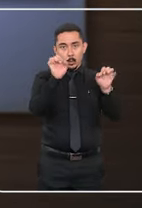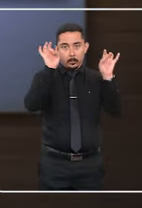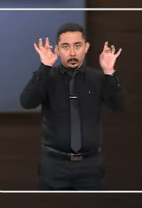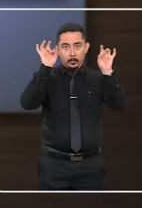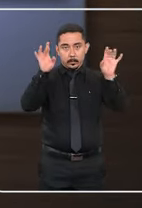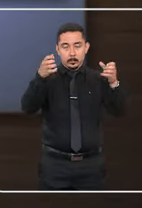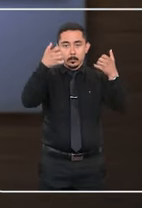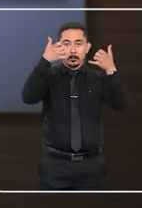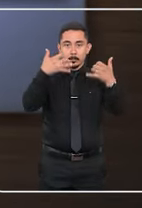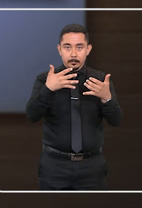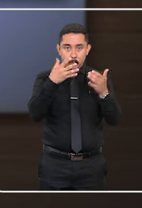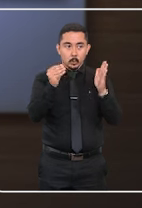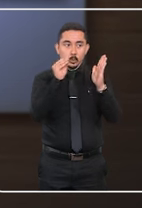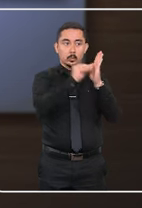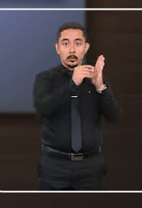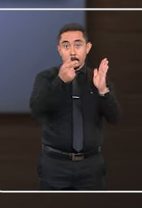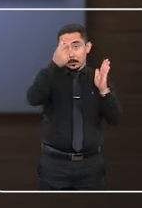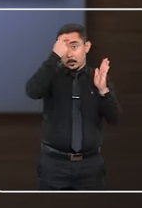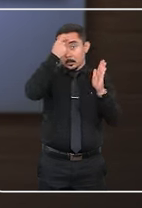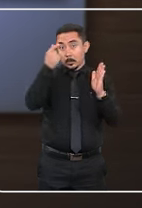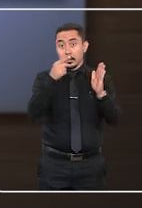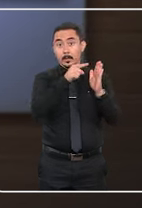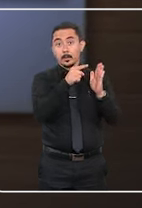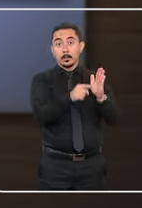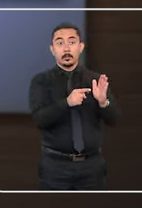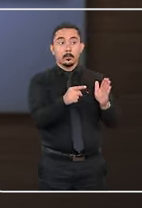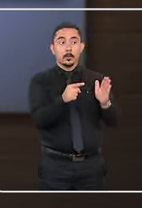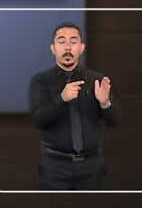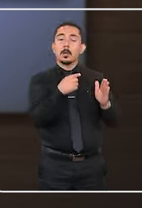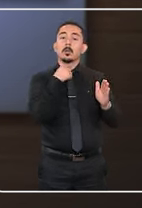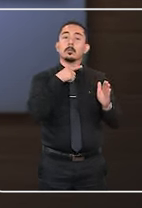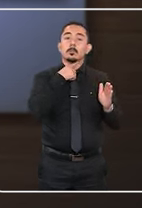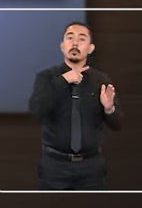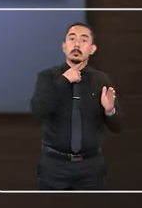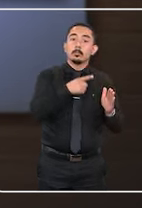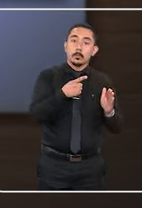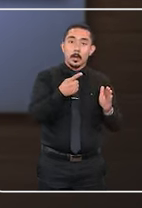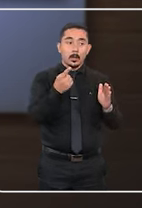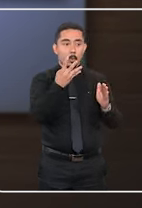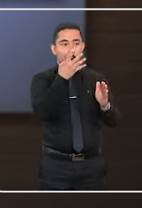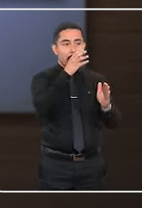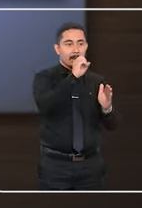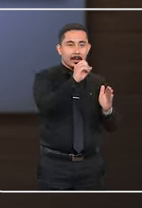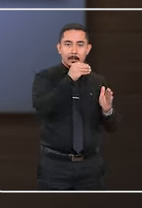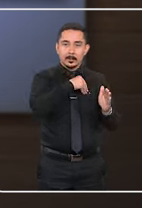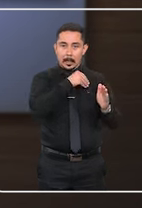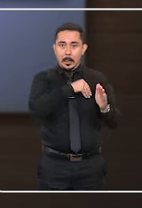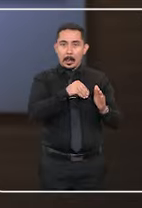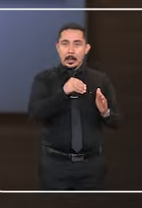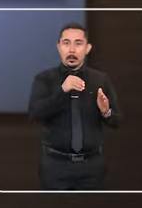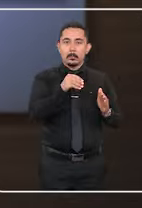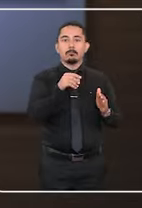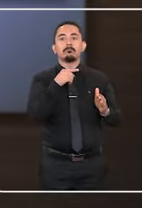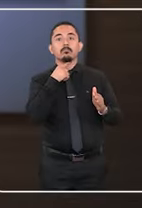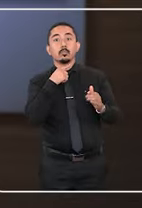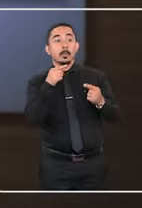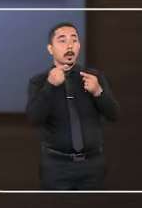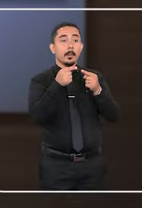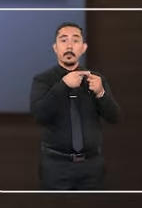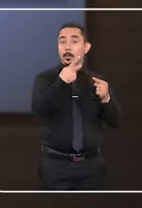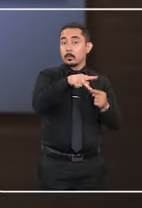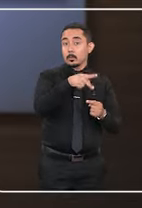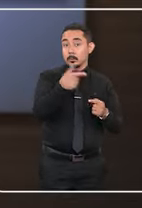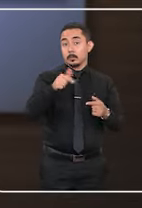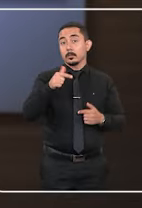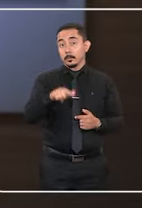Especial do STJ estabeleceu a tese de que a empenhorabilidade de quantia inferior a 40 salários mínimos não é matéria